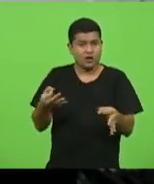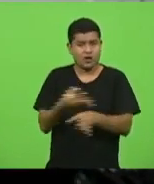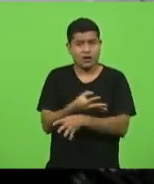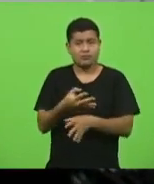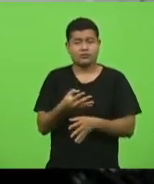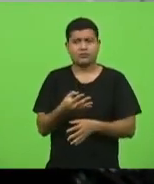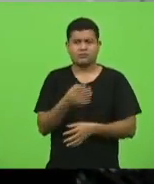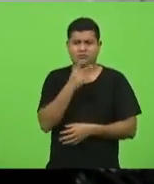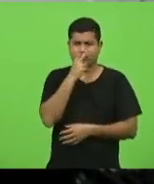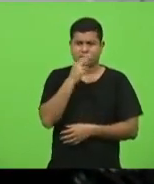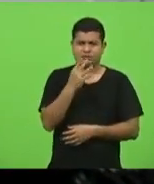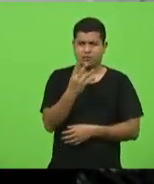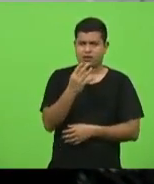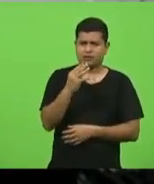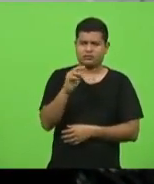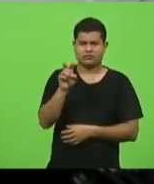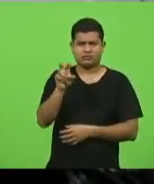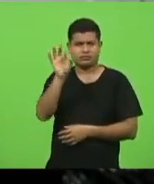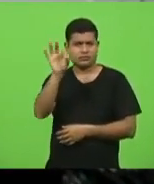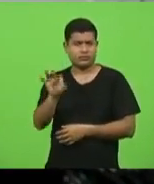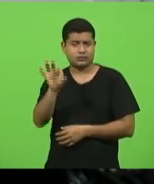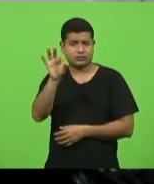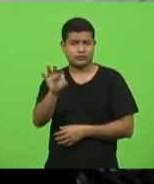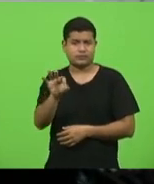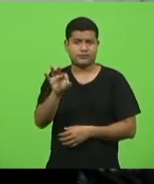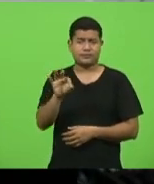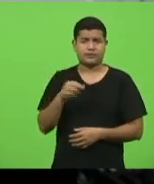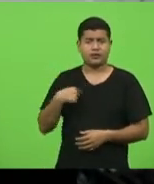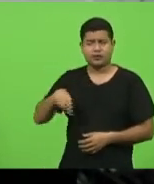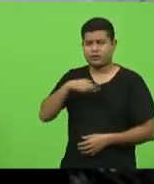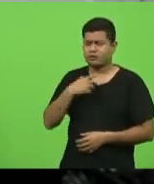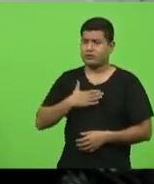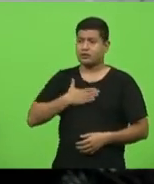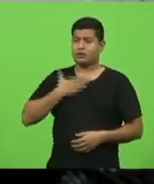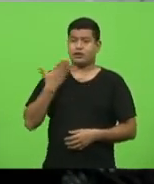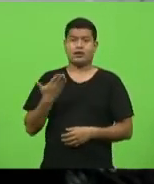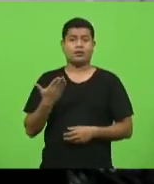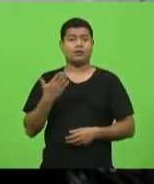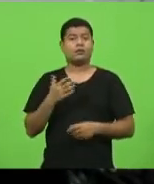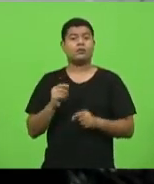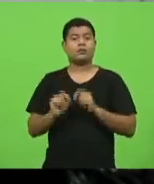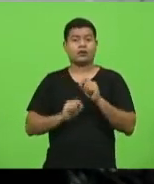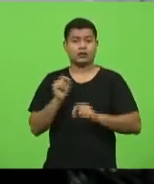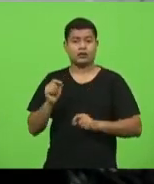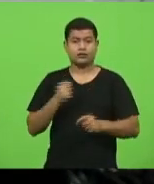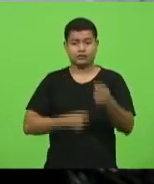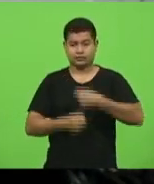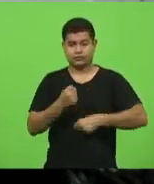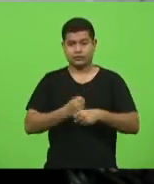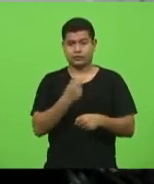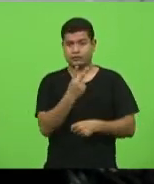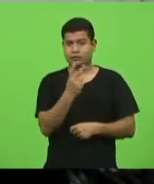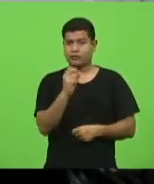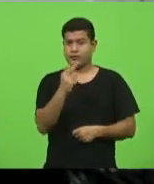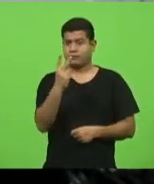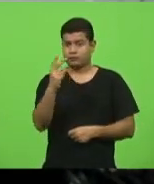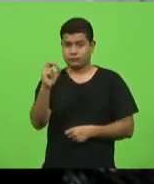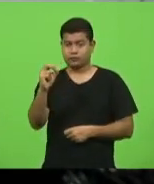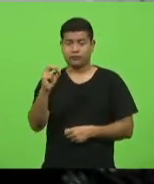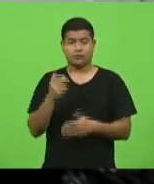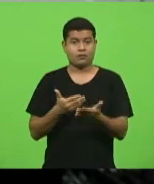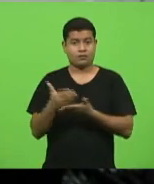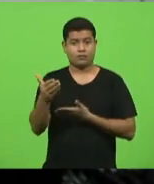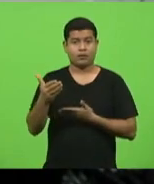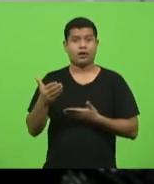E aí, que a gente fica abismado é, no ano passado, quando foram iniciadas as